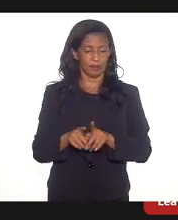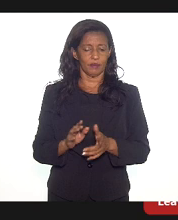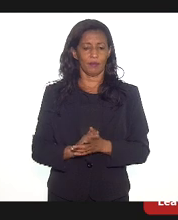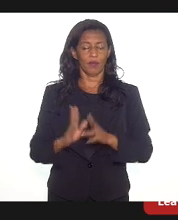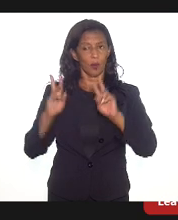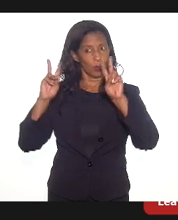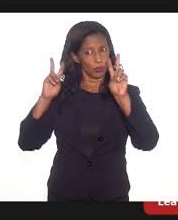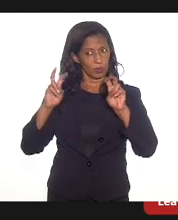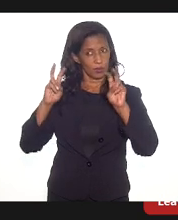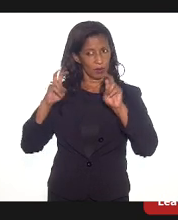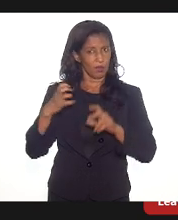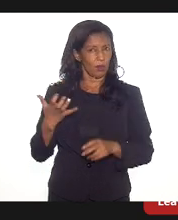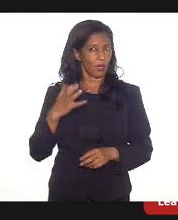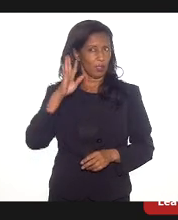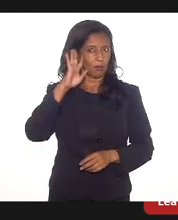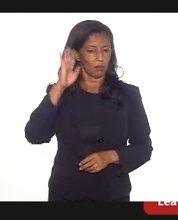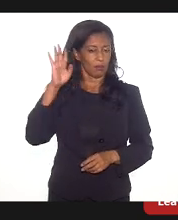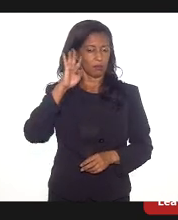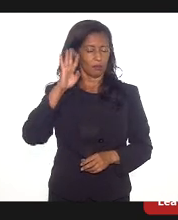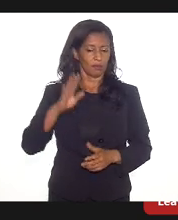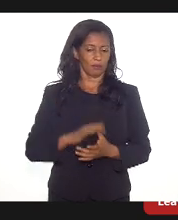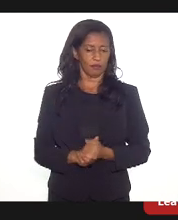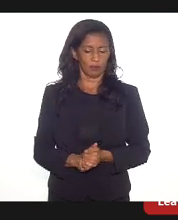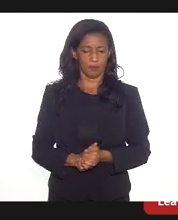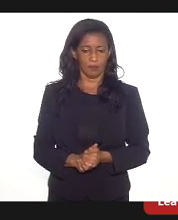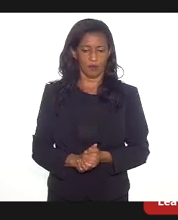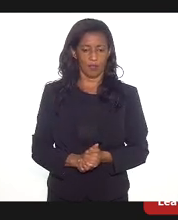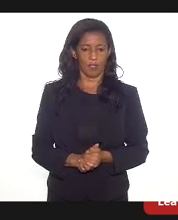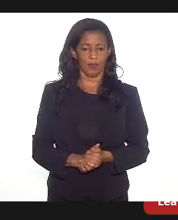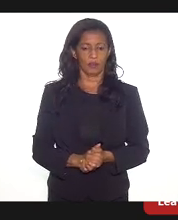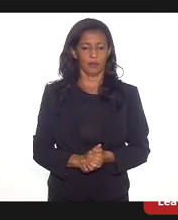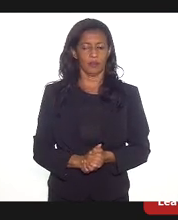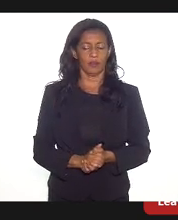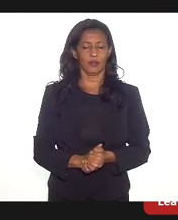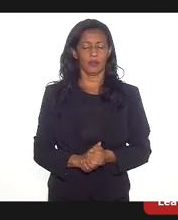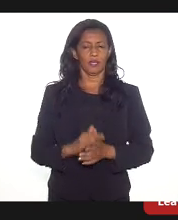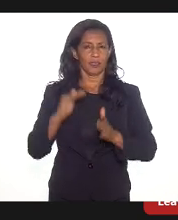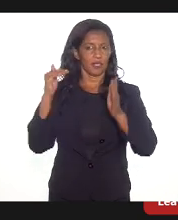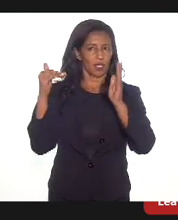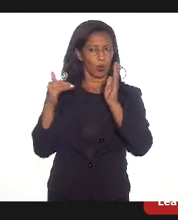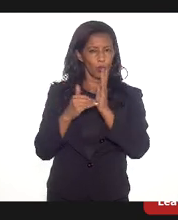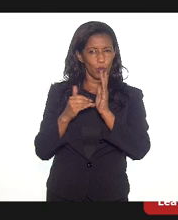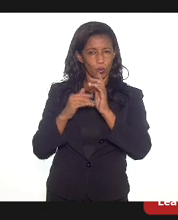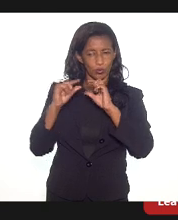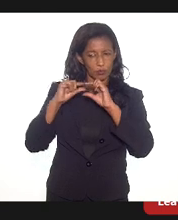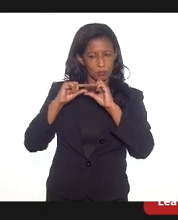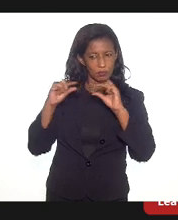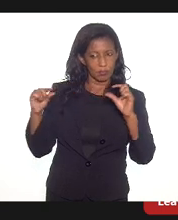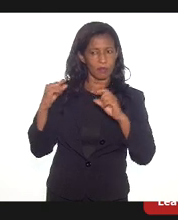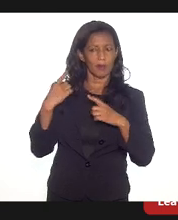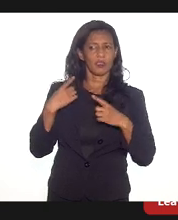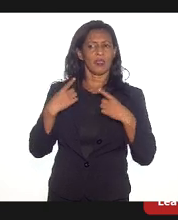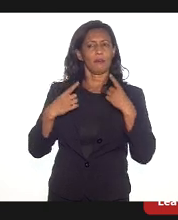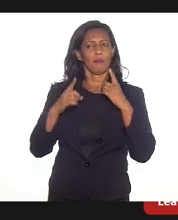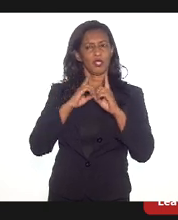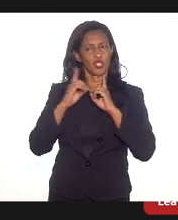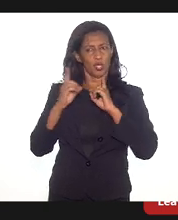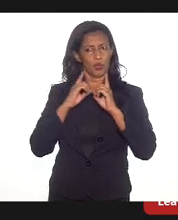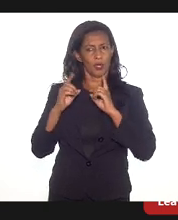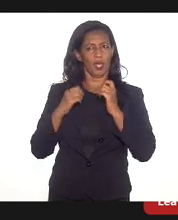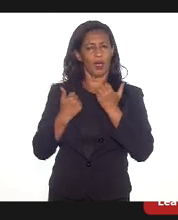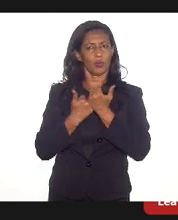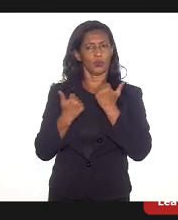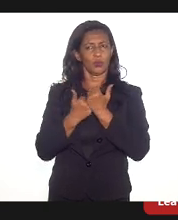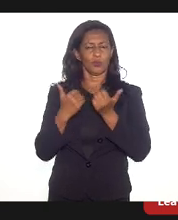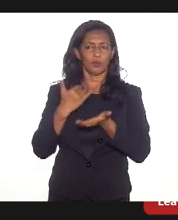que eu queria trazer aqui para a reflexão, agora nessa última falinha dele, ele retomou, mas é para dialogar com o subsecretário aí, Tatar,